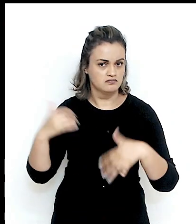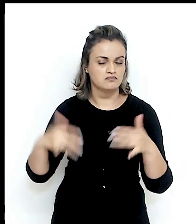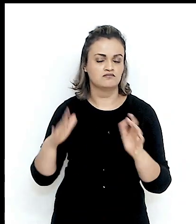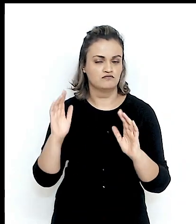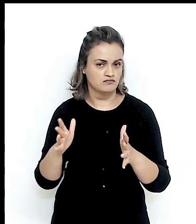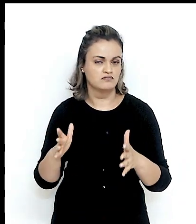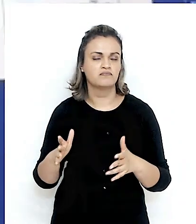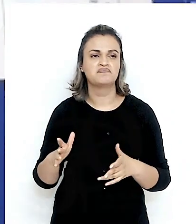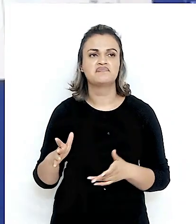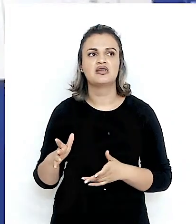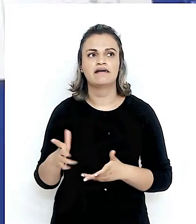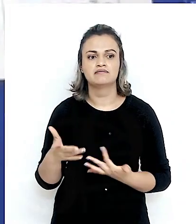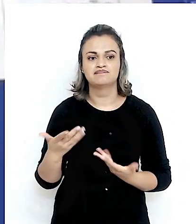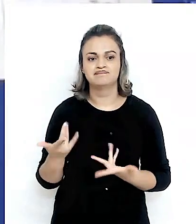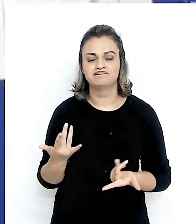Amarante.